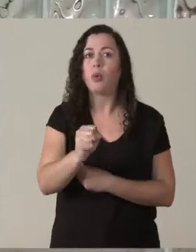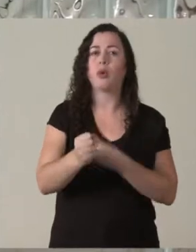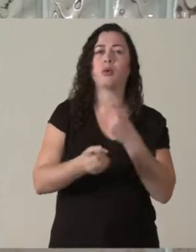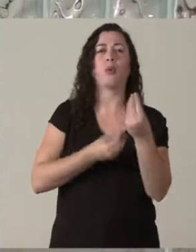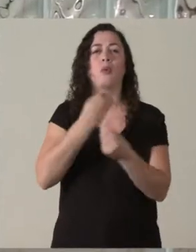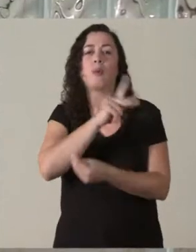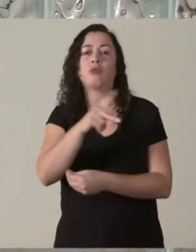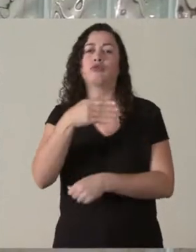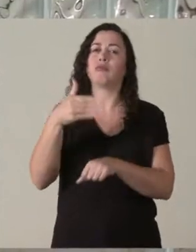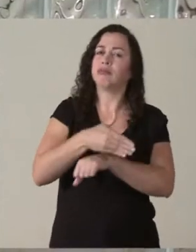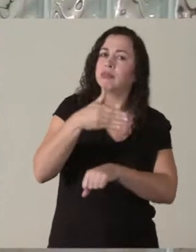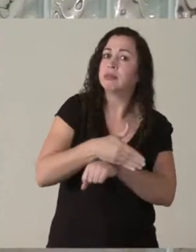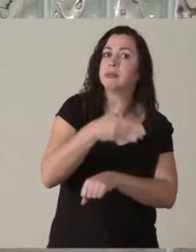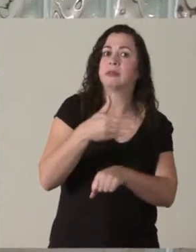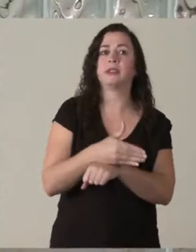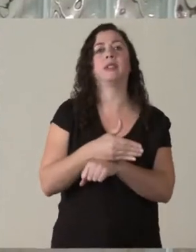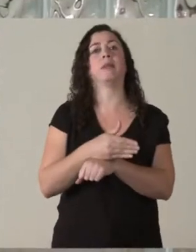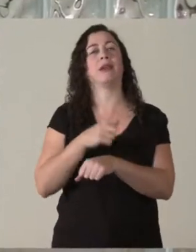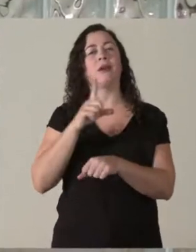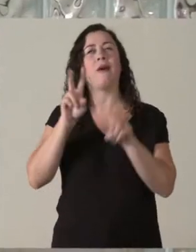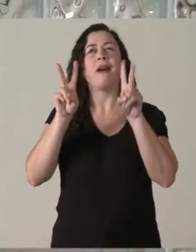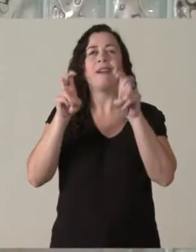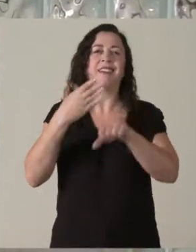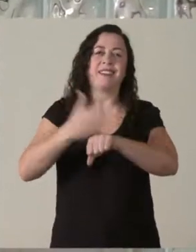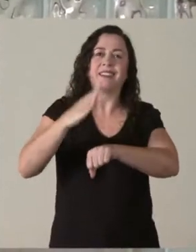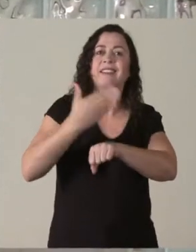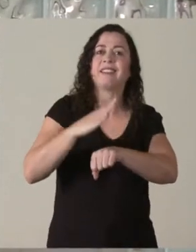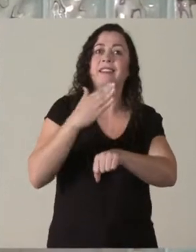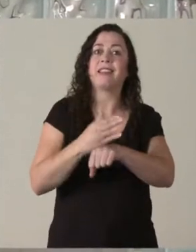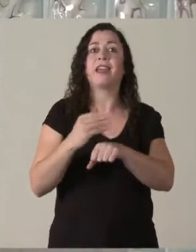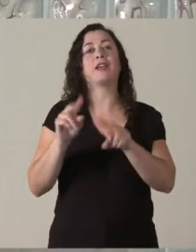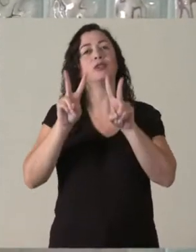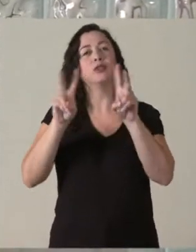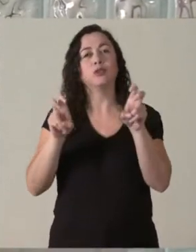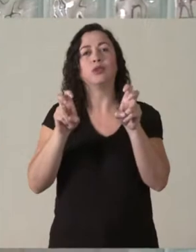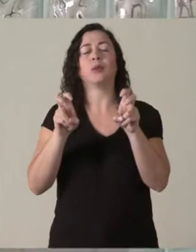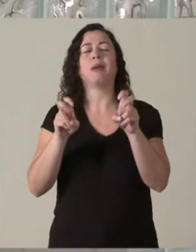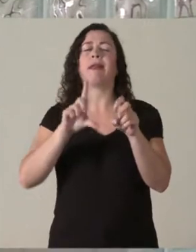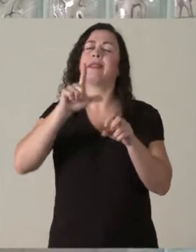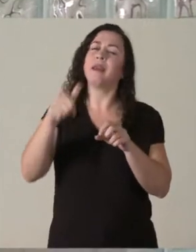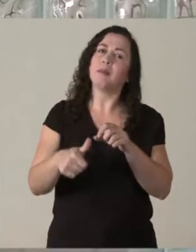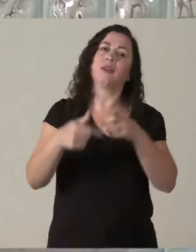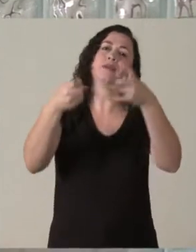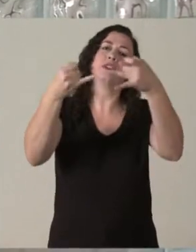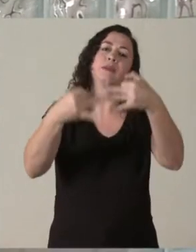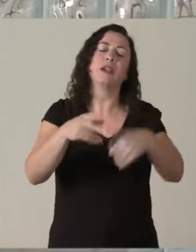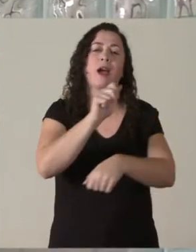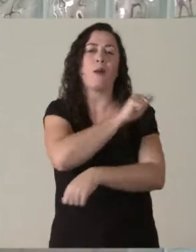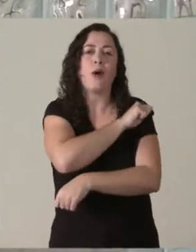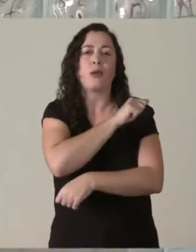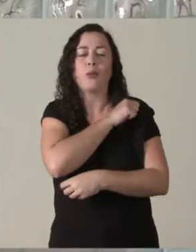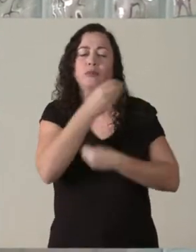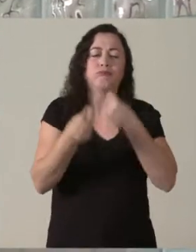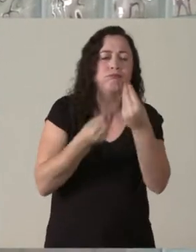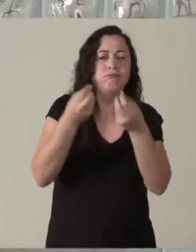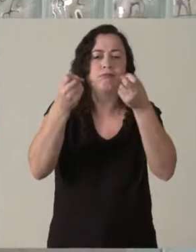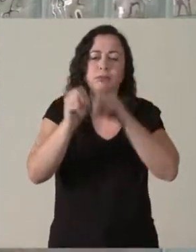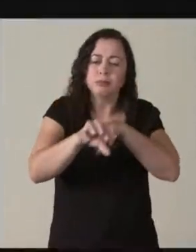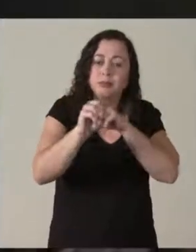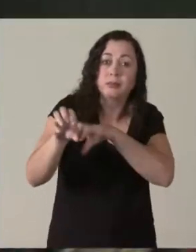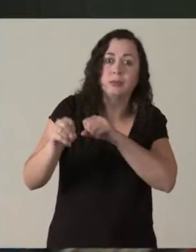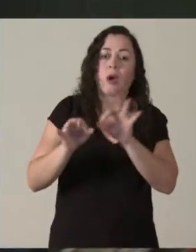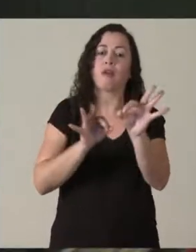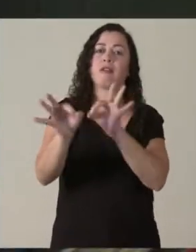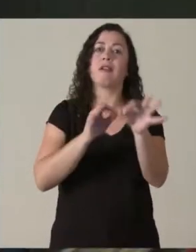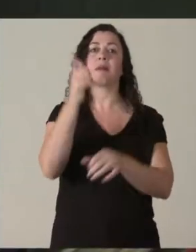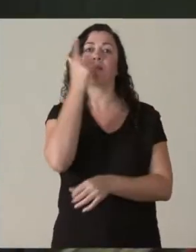certo treino a respeito do tipo de questão para poderem voltar, então, para ajudar os seus alunos a se prepararem para esse vestibular.